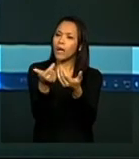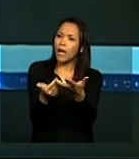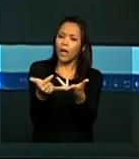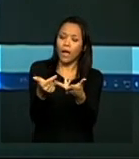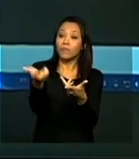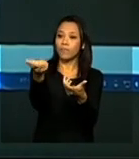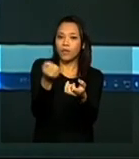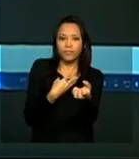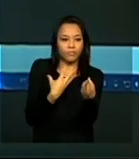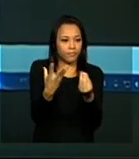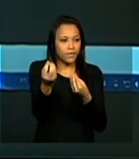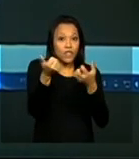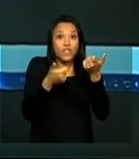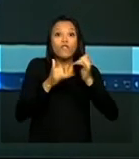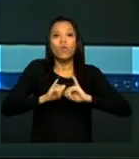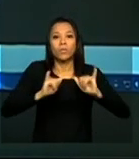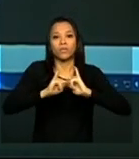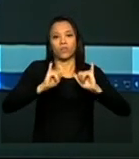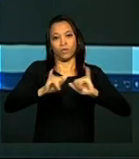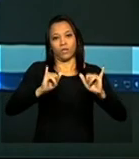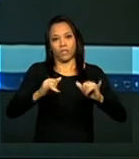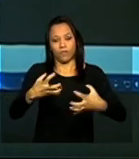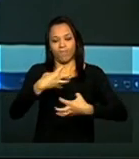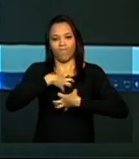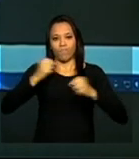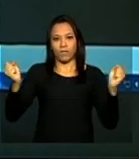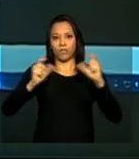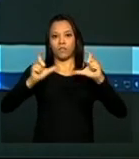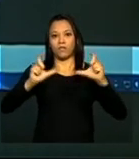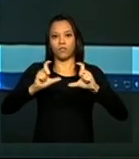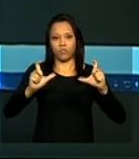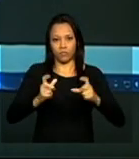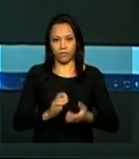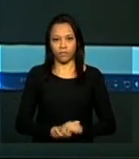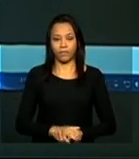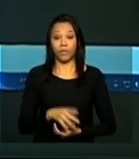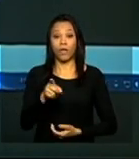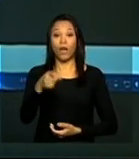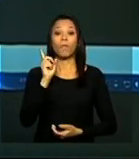impactadas pelo regime ditatorial. clica ali no Belo Horizonte, por exemplo.